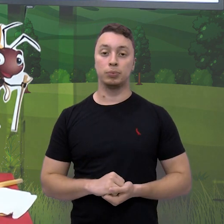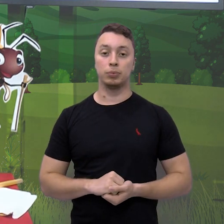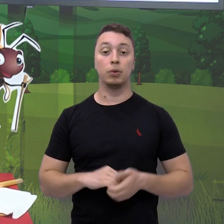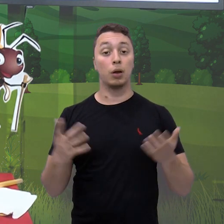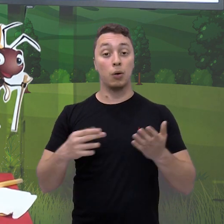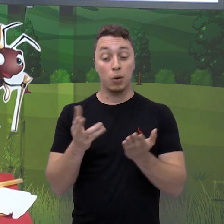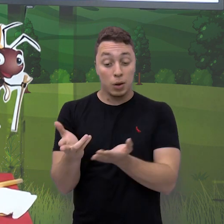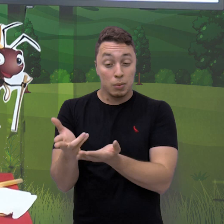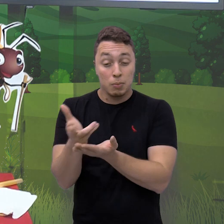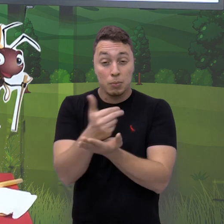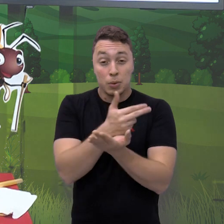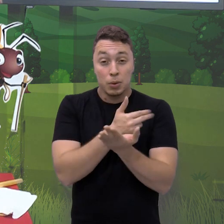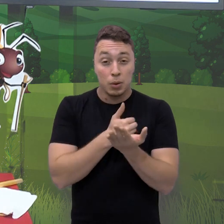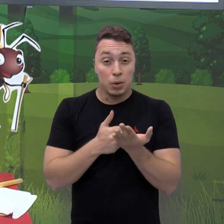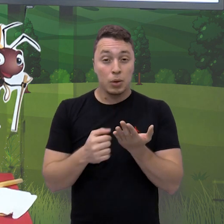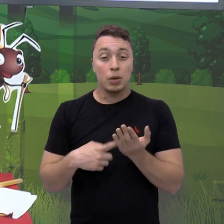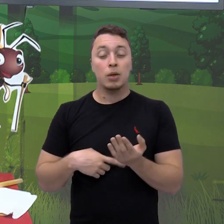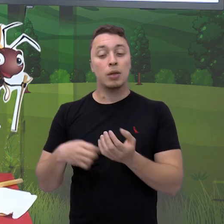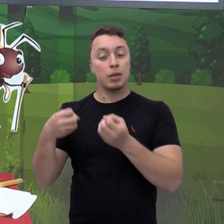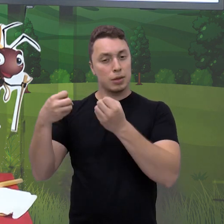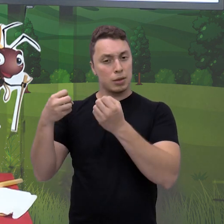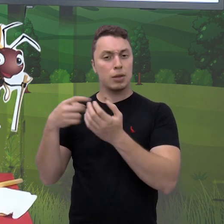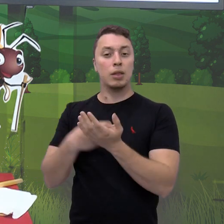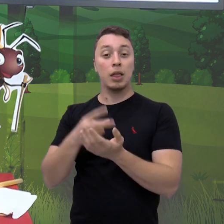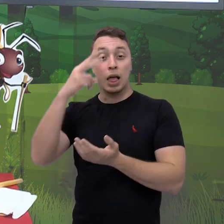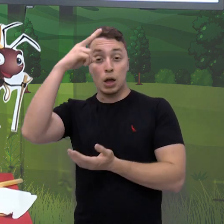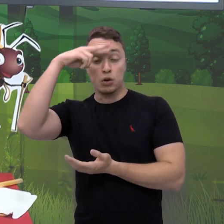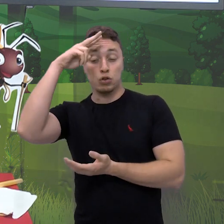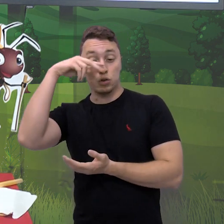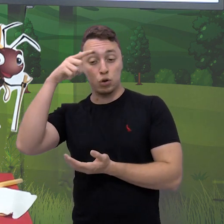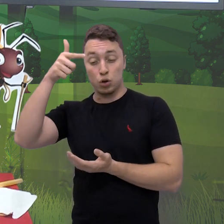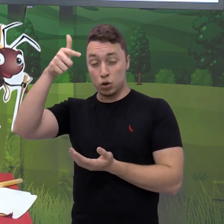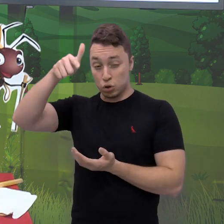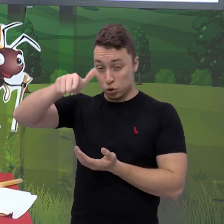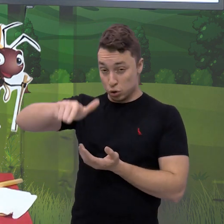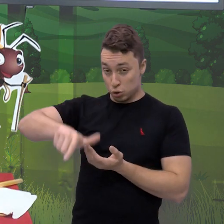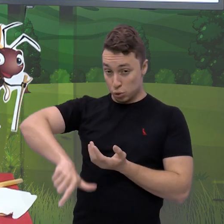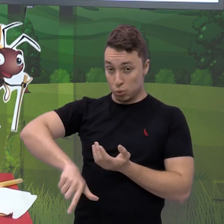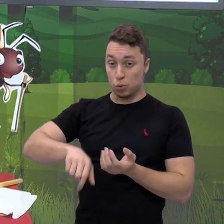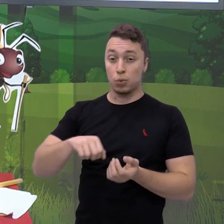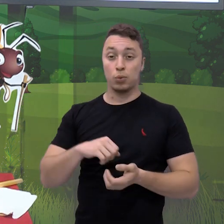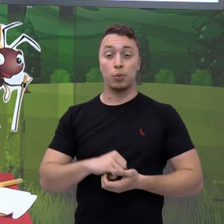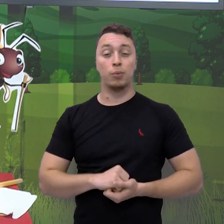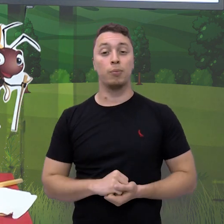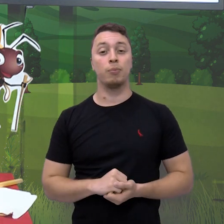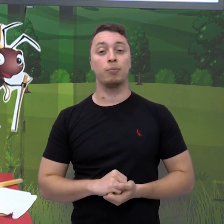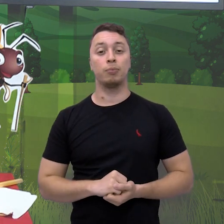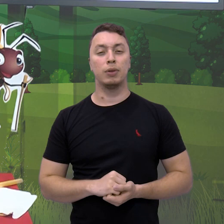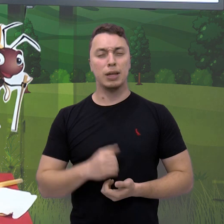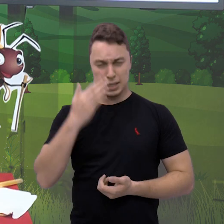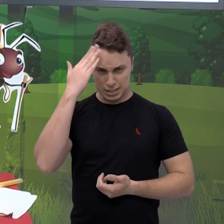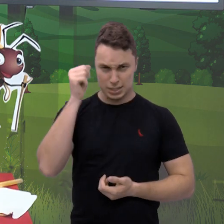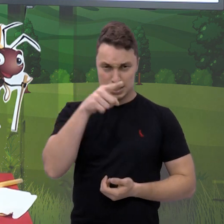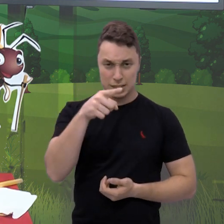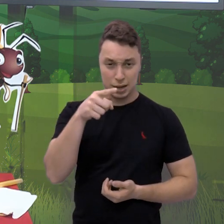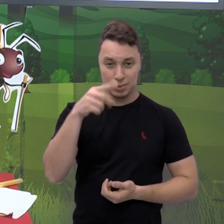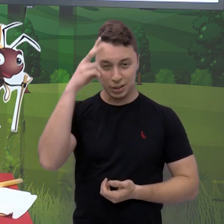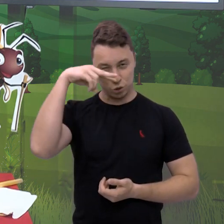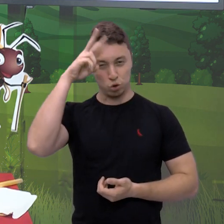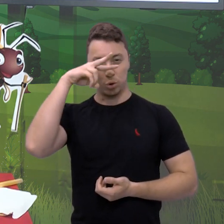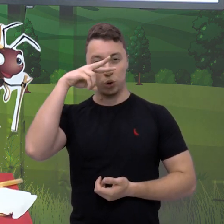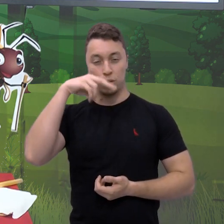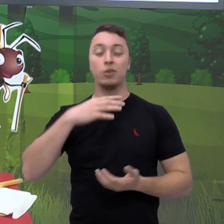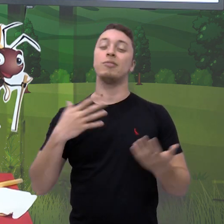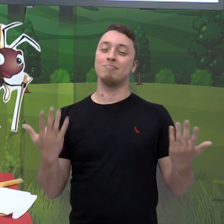desenho recontando essa história. Vocês sabem contar a história da cigarra e da formiga? Pois é. Você agora vai